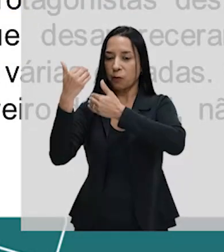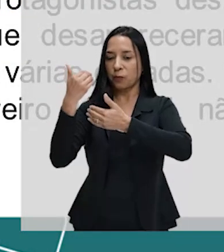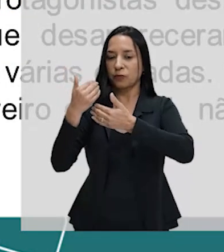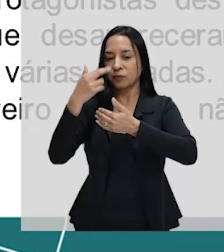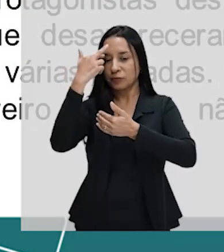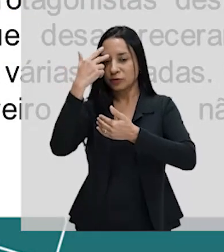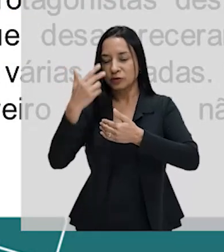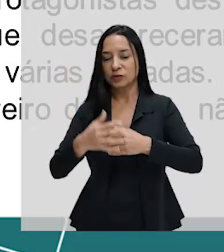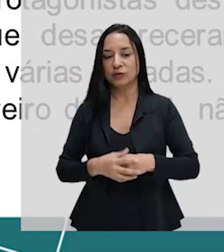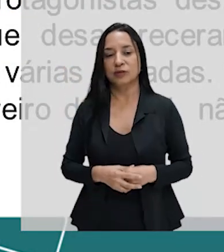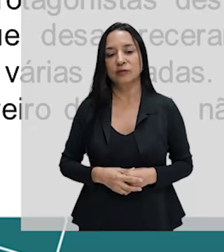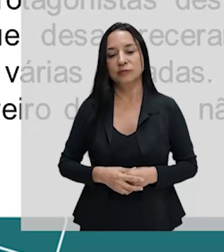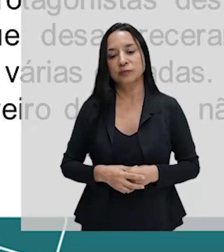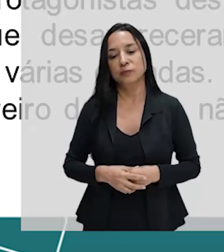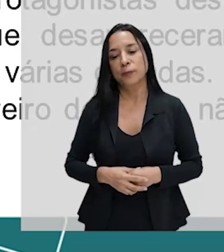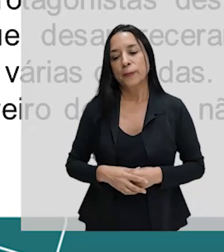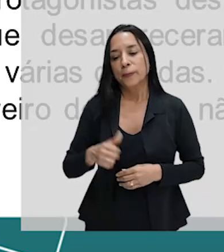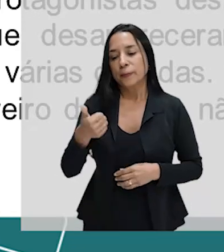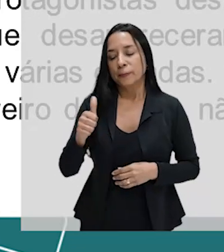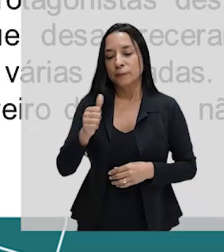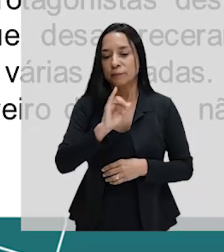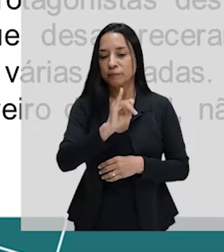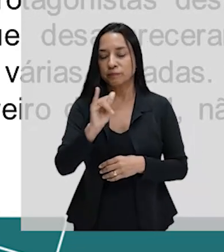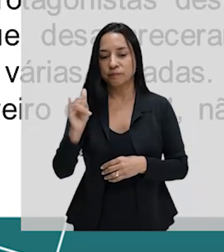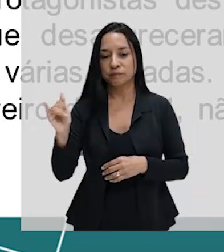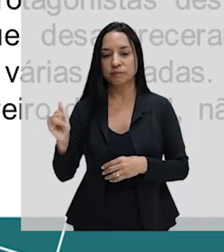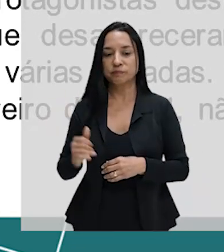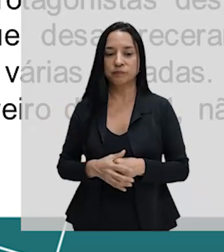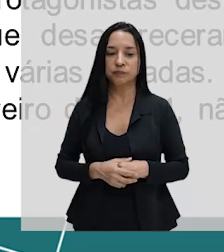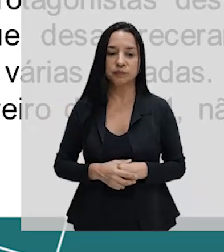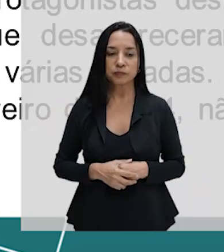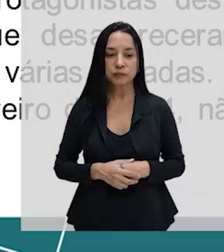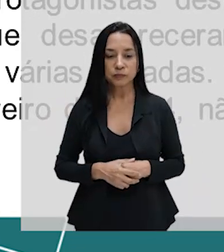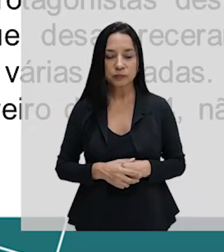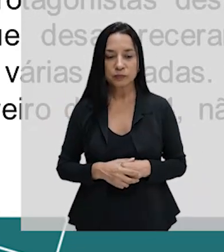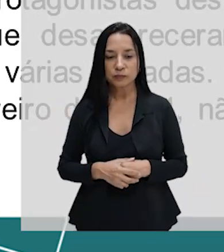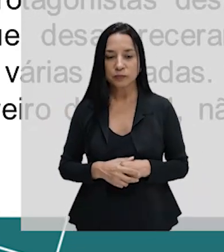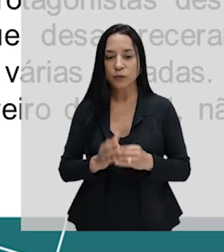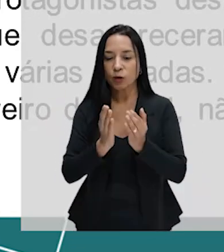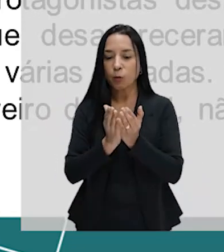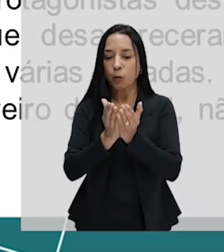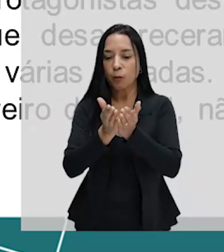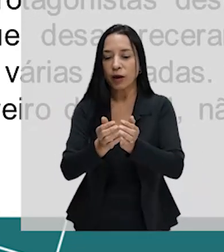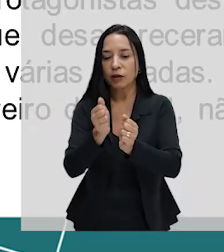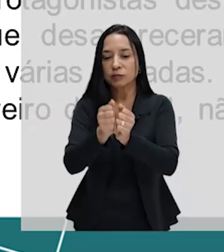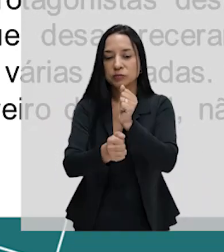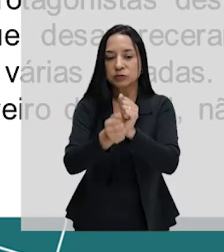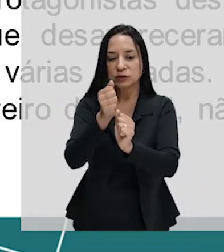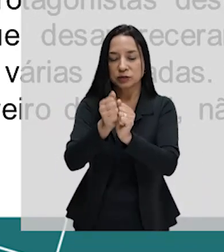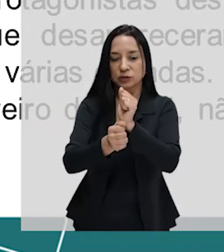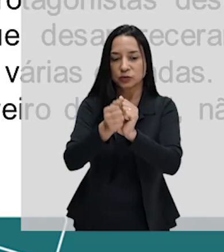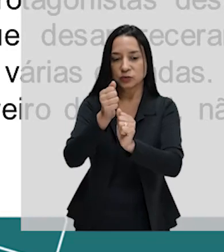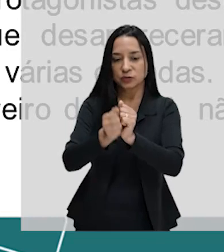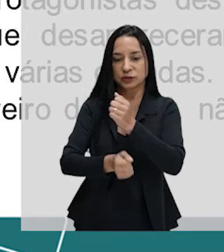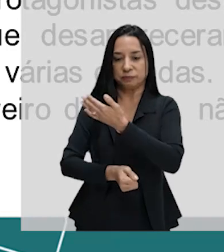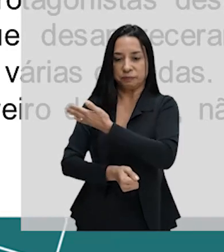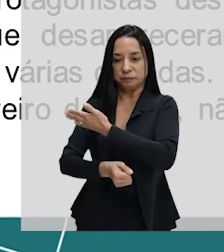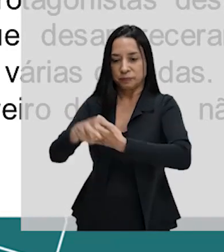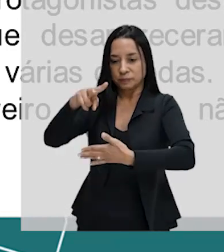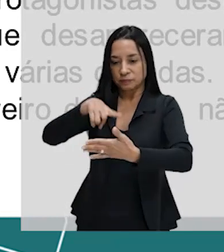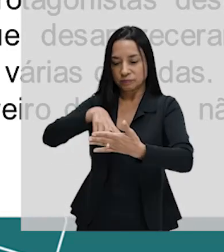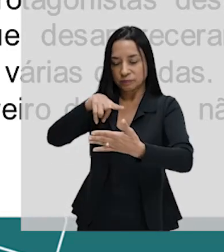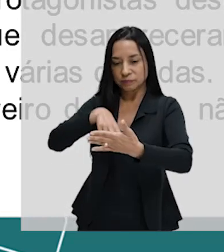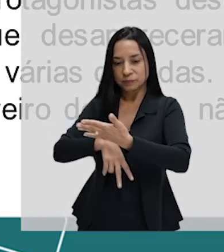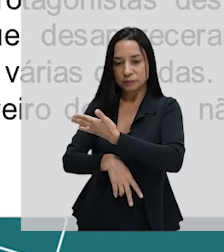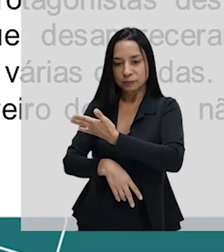o barco de arroz, é a primeira lenda que nós vamos falar hoje, o barco del arroz. Existe uma lenda que originou a expressão espanhola,